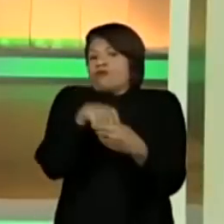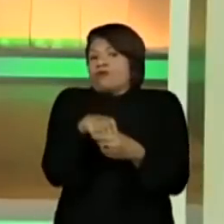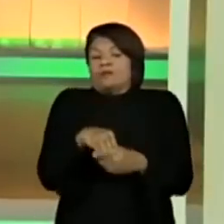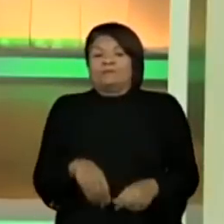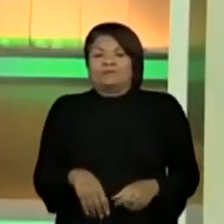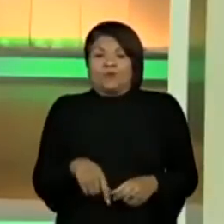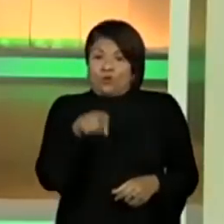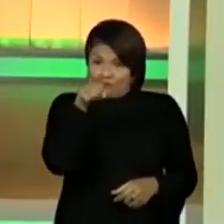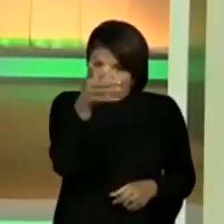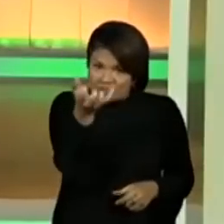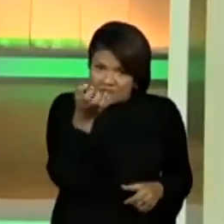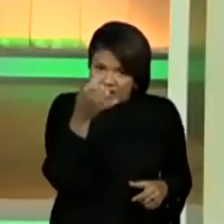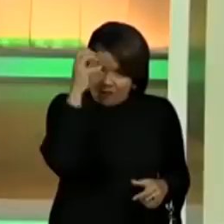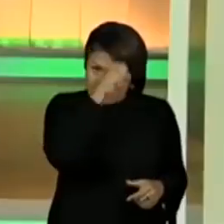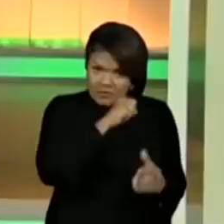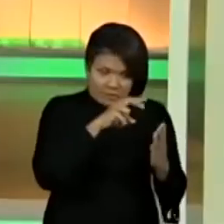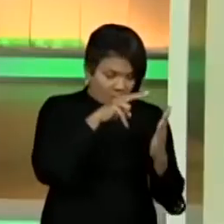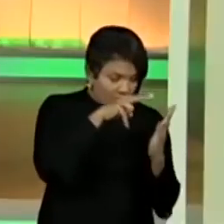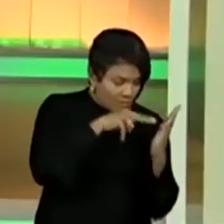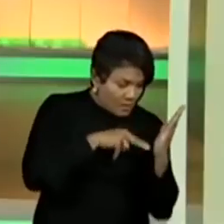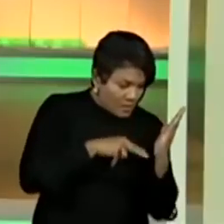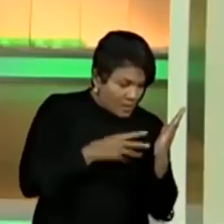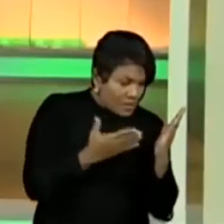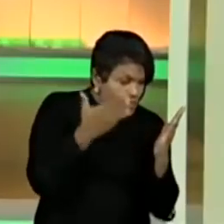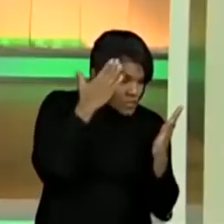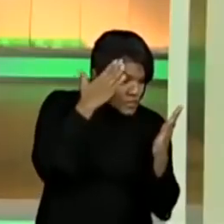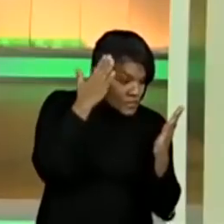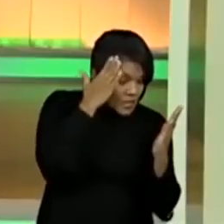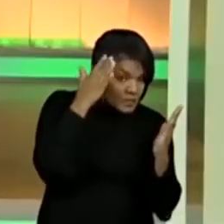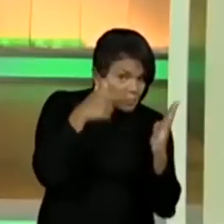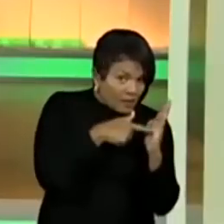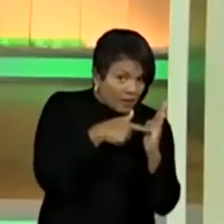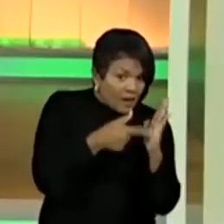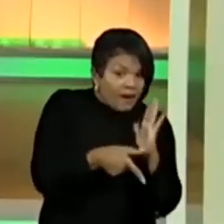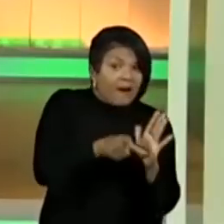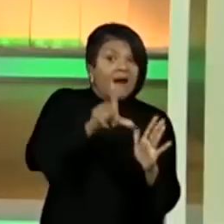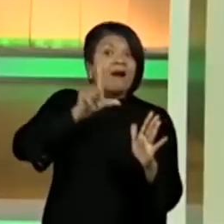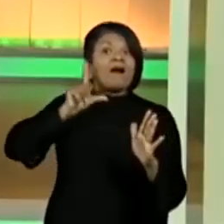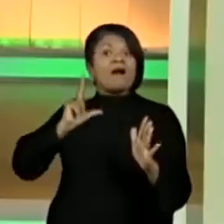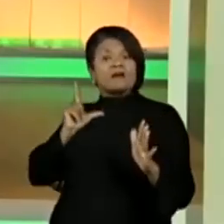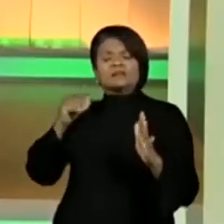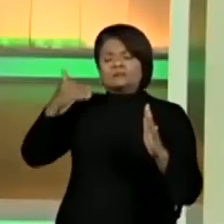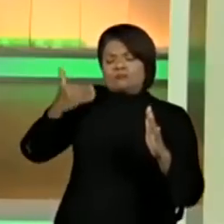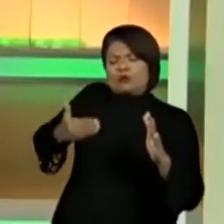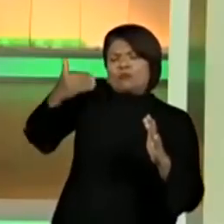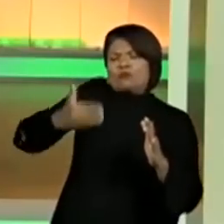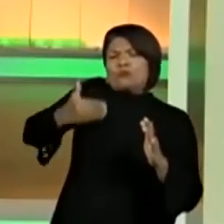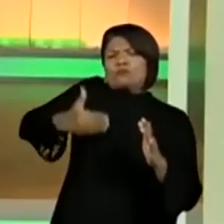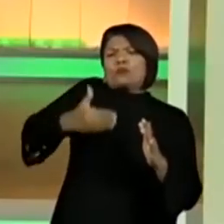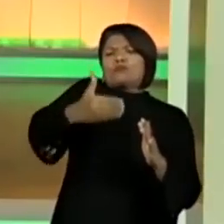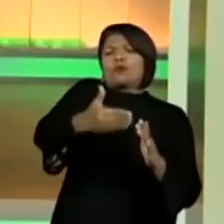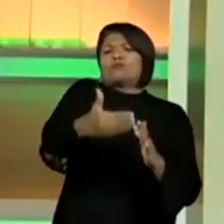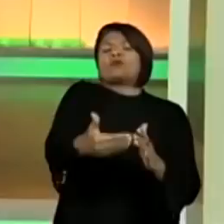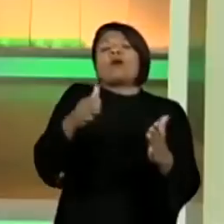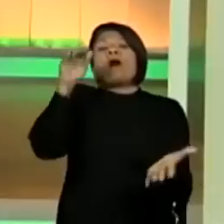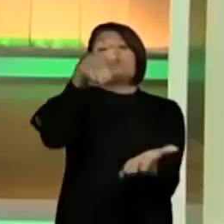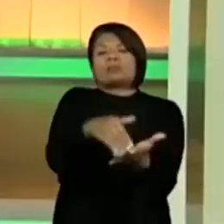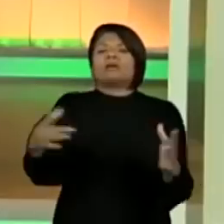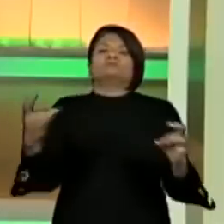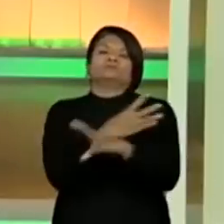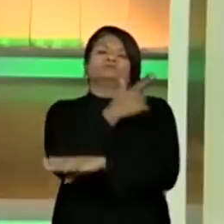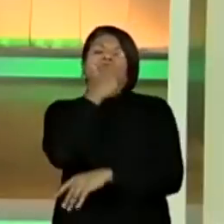leia e entenda o que você está lendo, há vários procedimentos nesse processo que você precisa